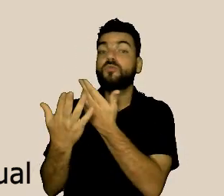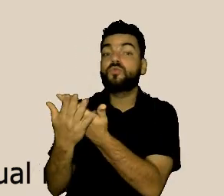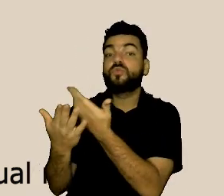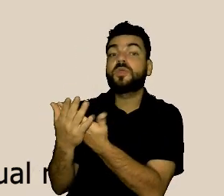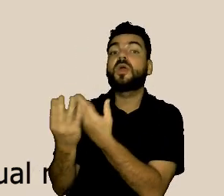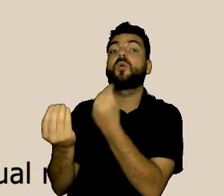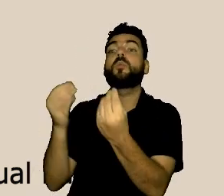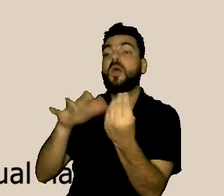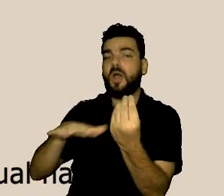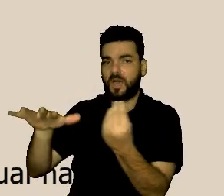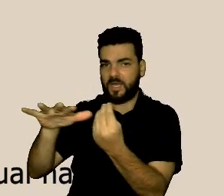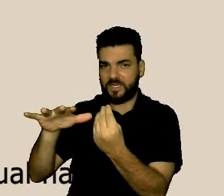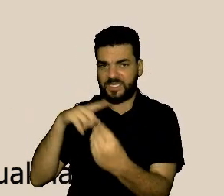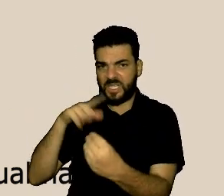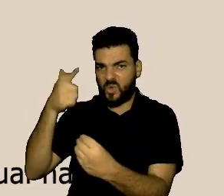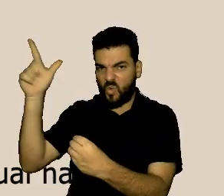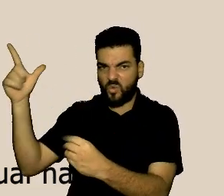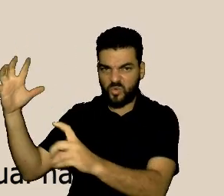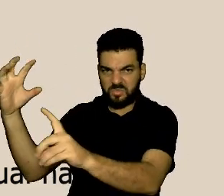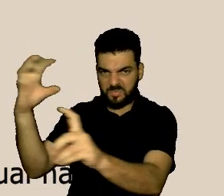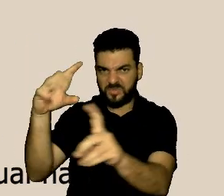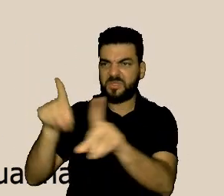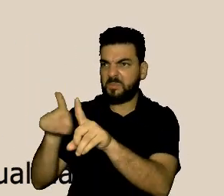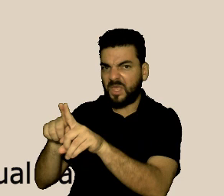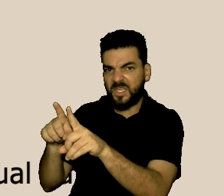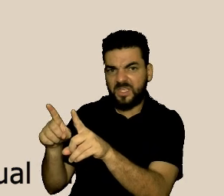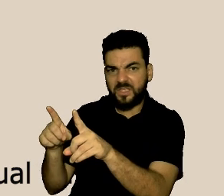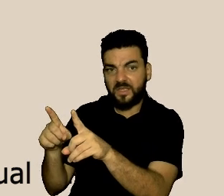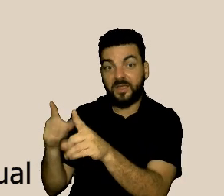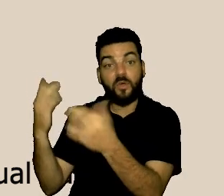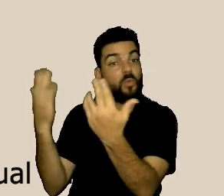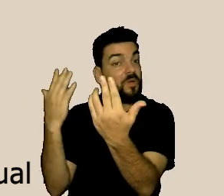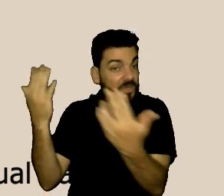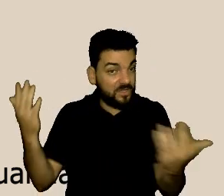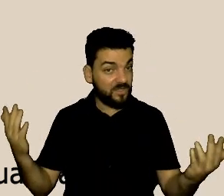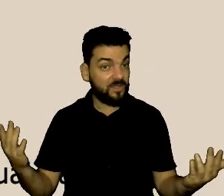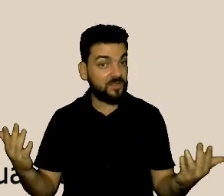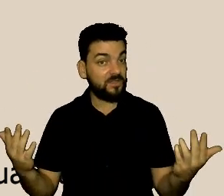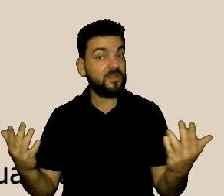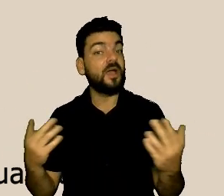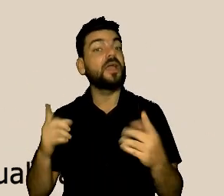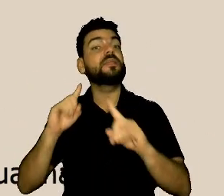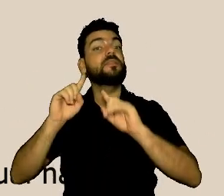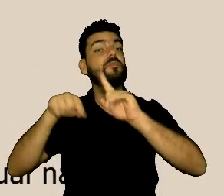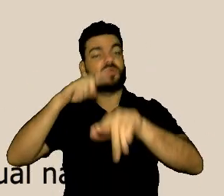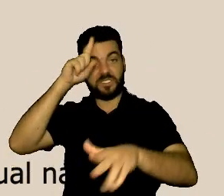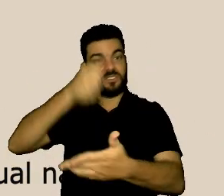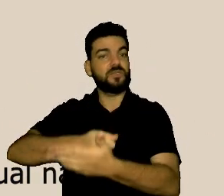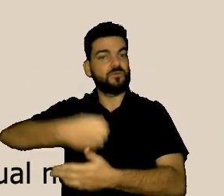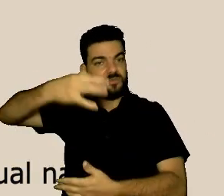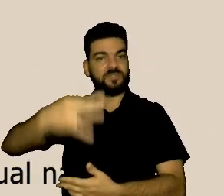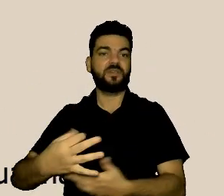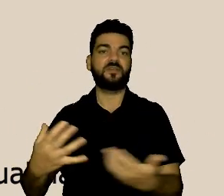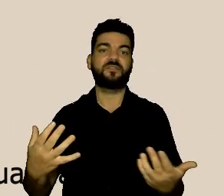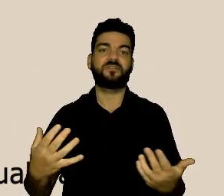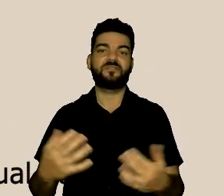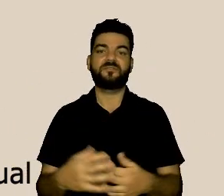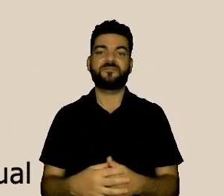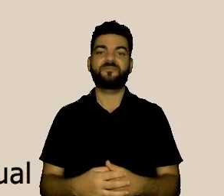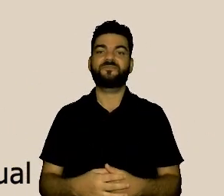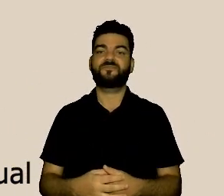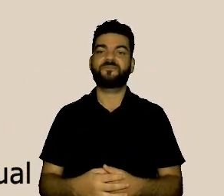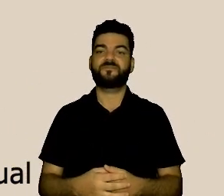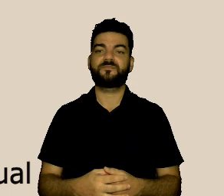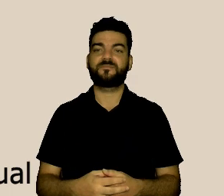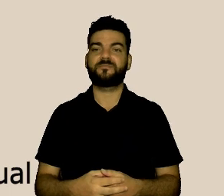forma, subsidiar as ações dos nossos gestores. Por favor. Seis. O